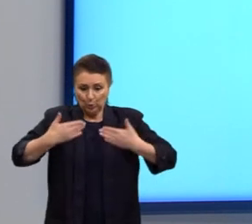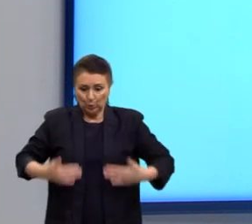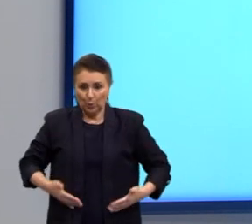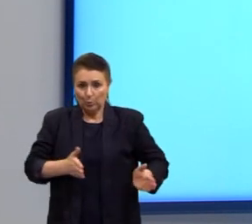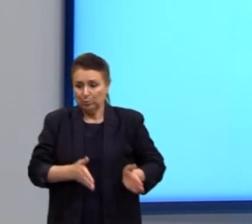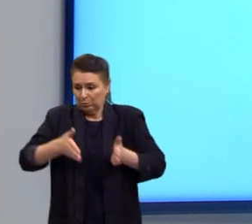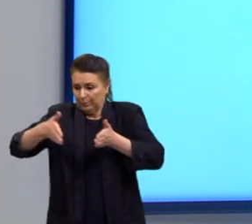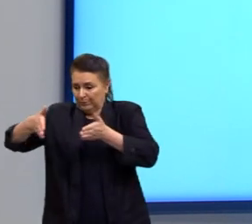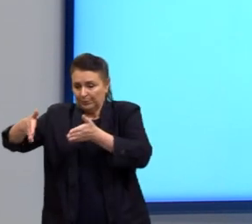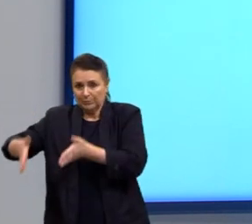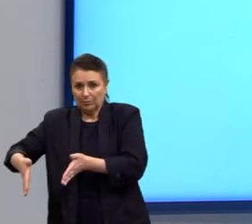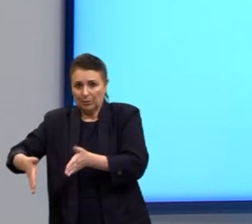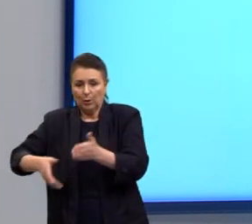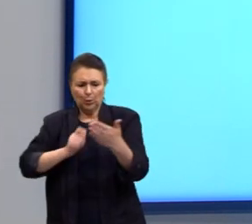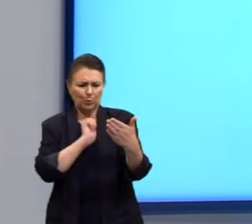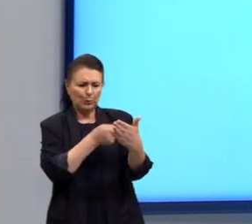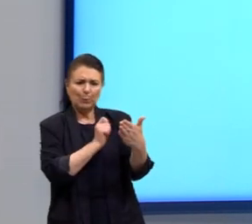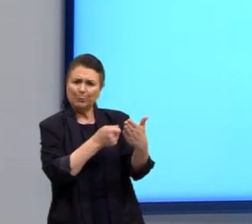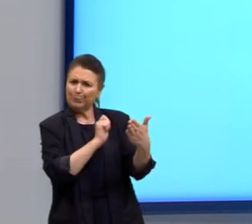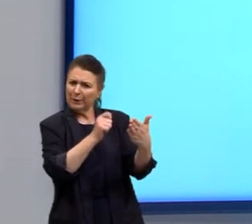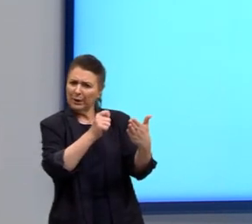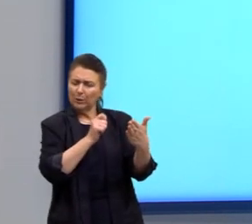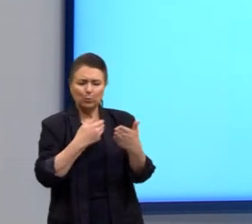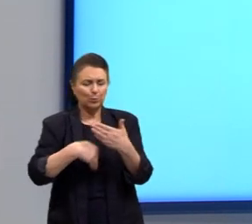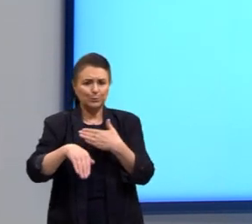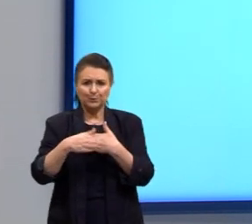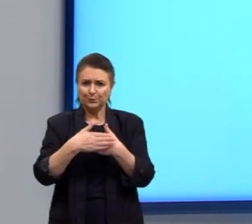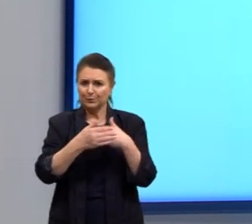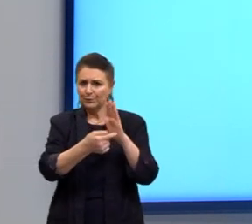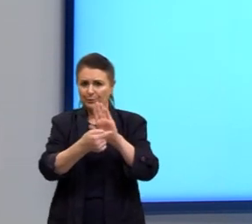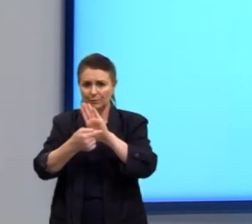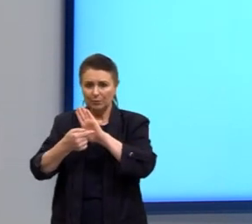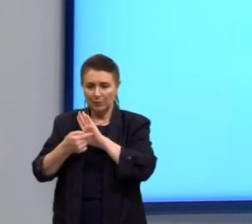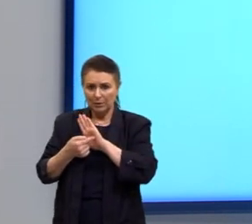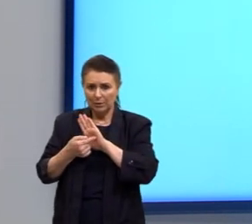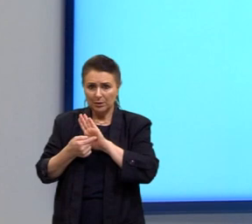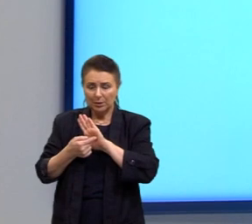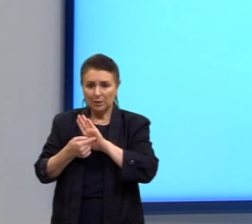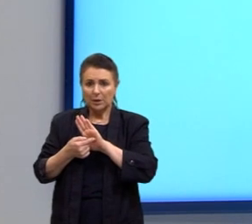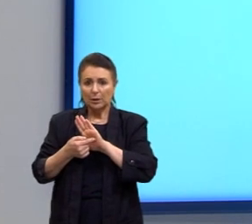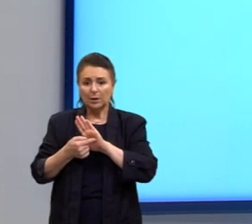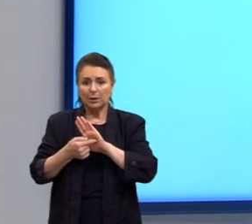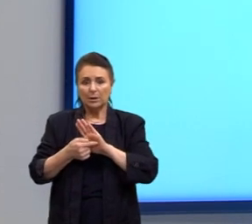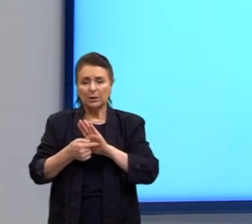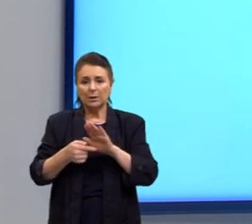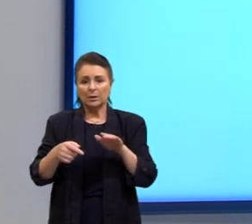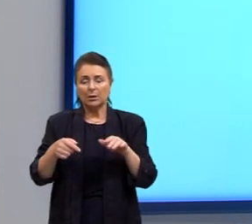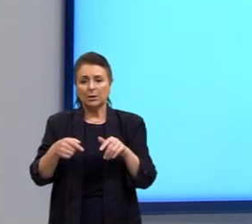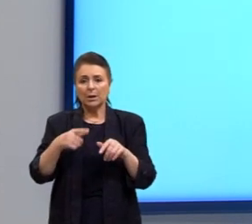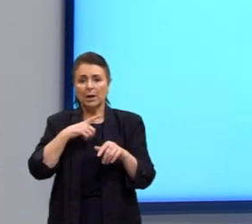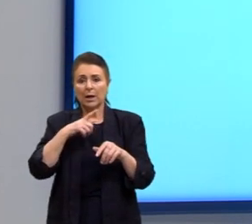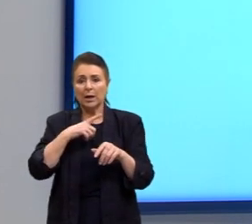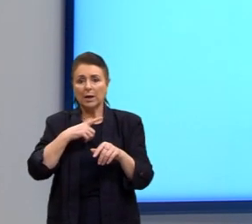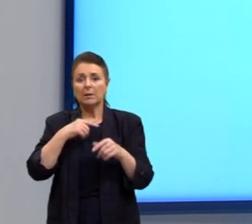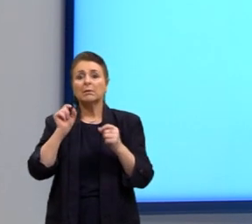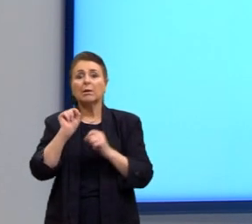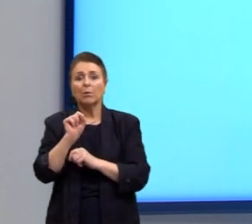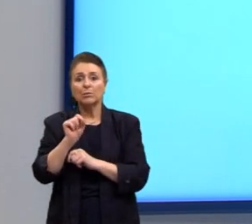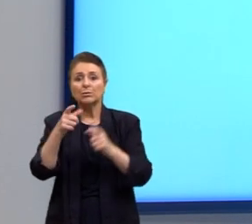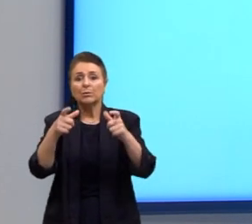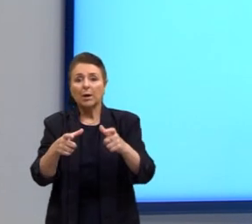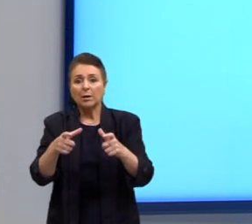os pregos, tudo, tudo que ocorre nesse enterro vem dos Estados Unidos.